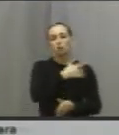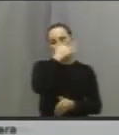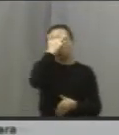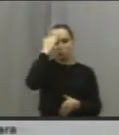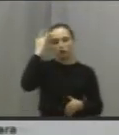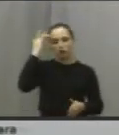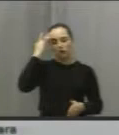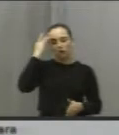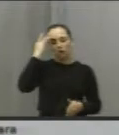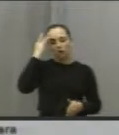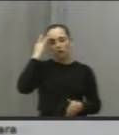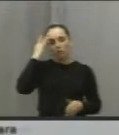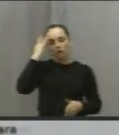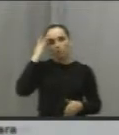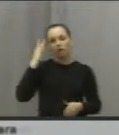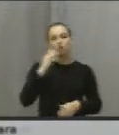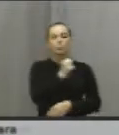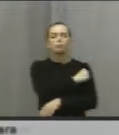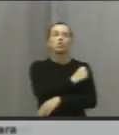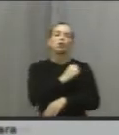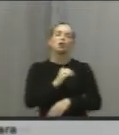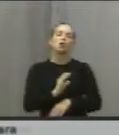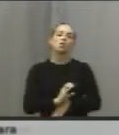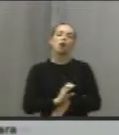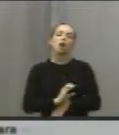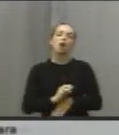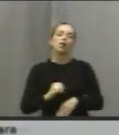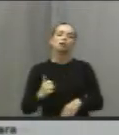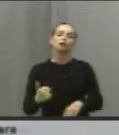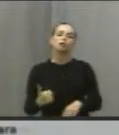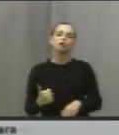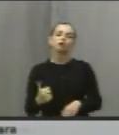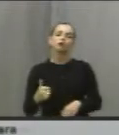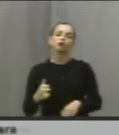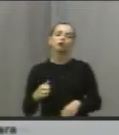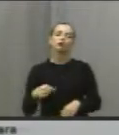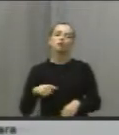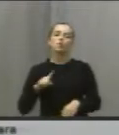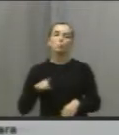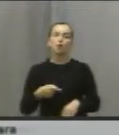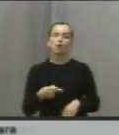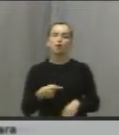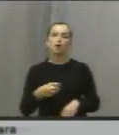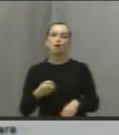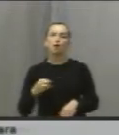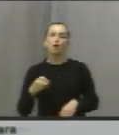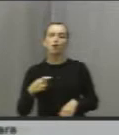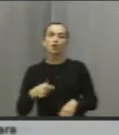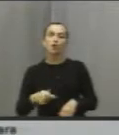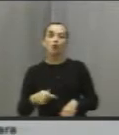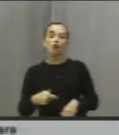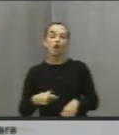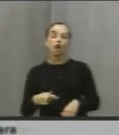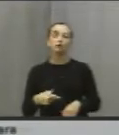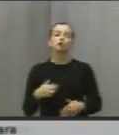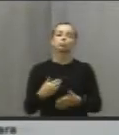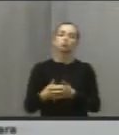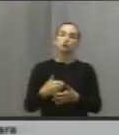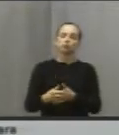com 236 mil, teria 1,07 em relação a Araraquara, e Ribeirão Preto, com